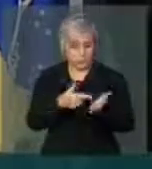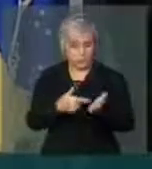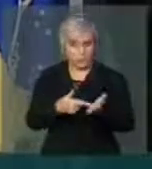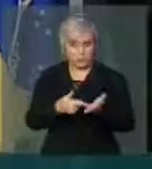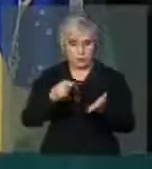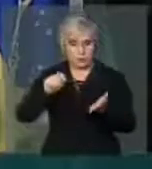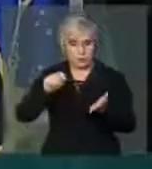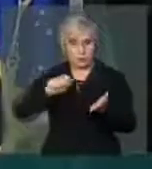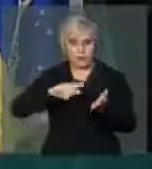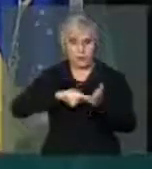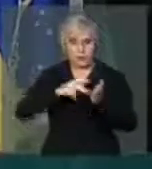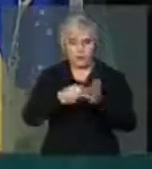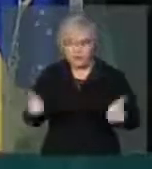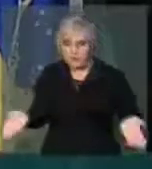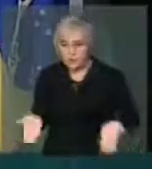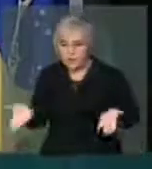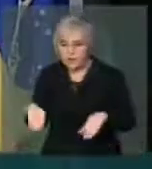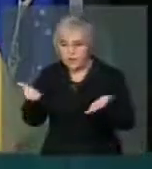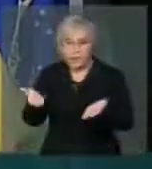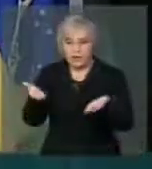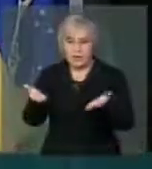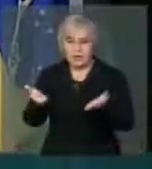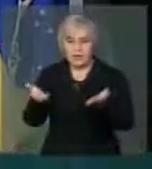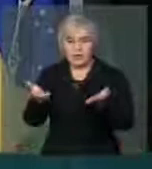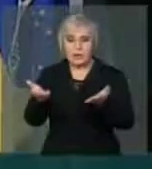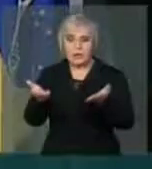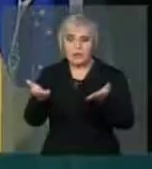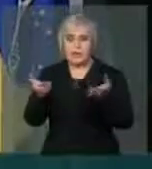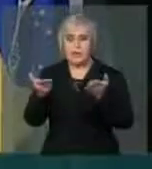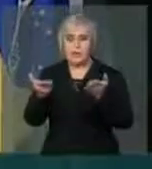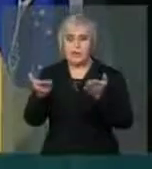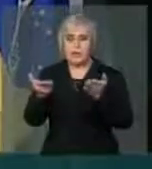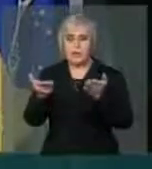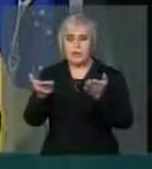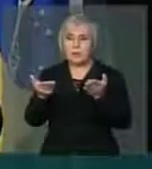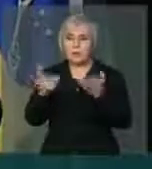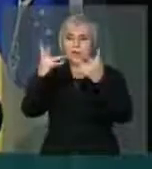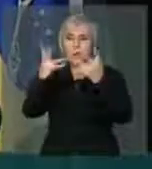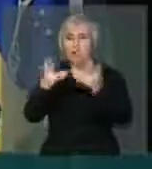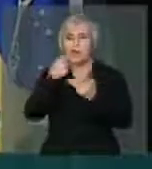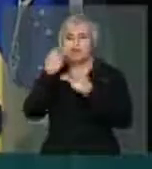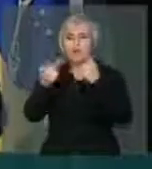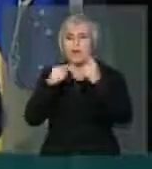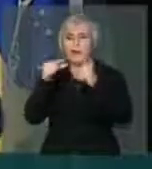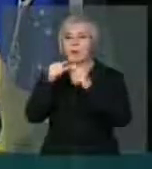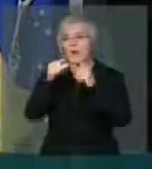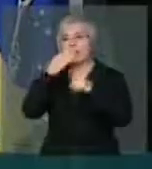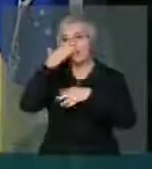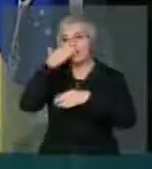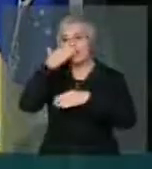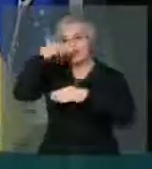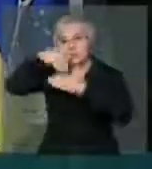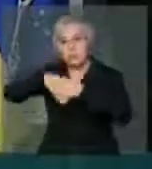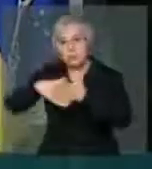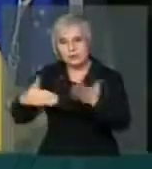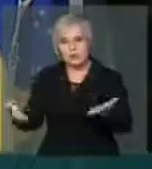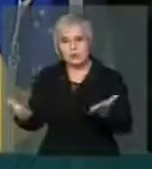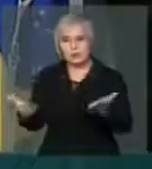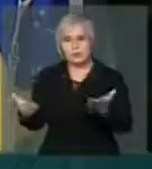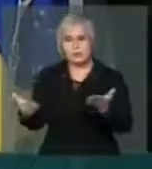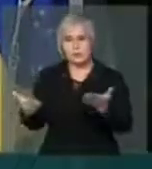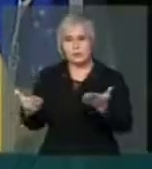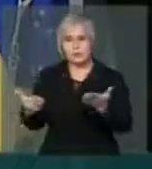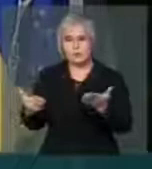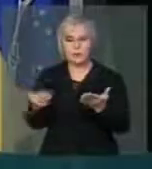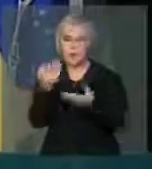prostituição eleitoral. Não tem outra palavra. Isso é balcão de negócio. Vejam,